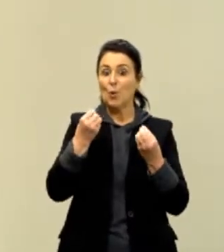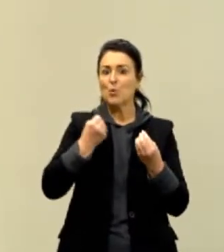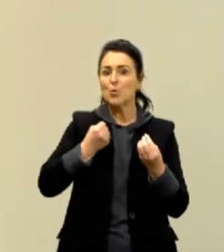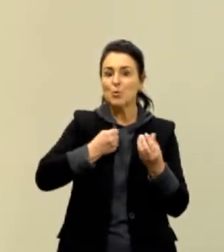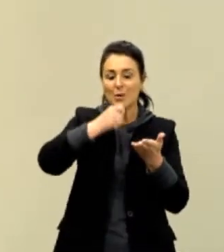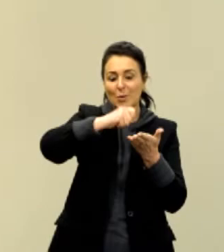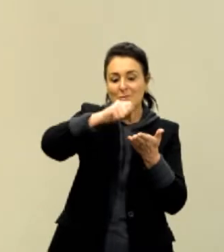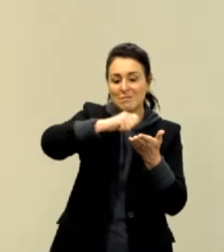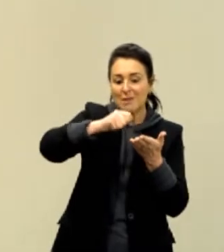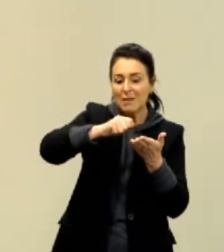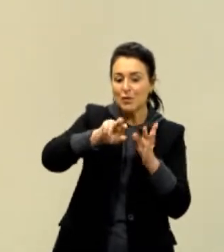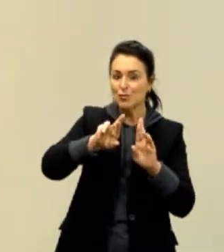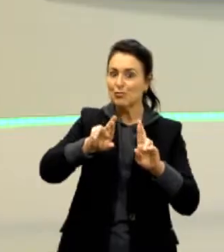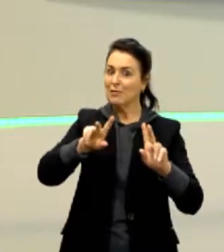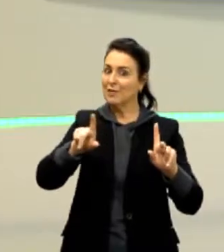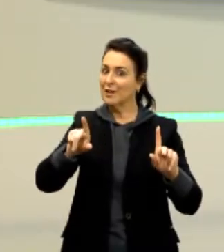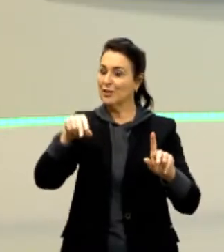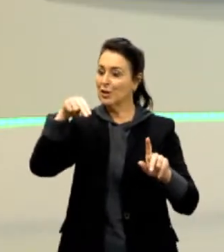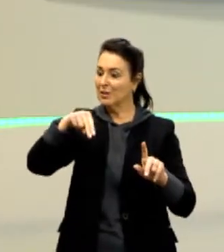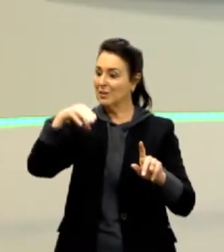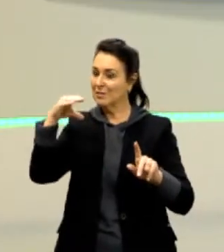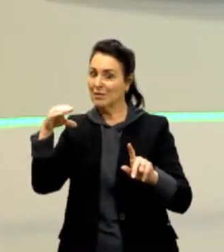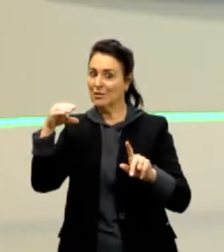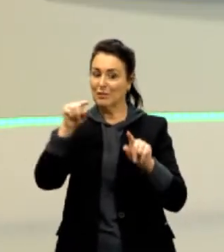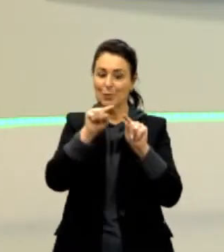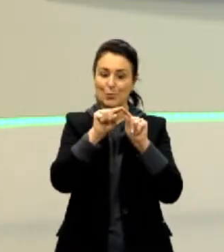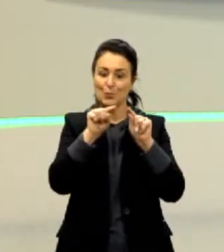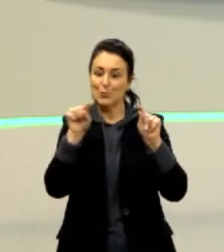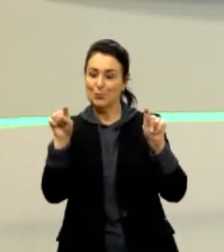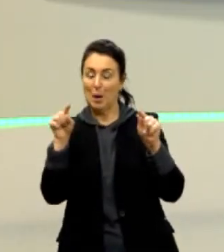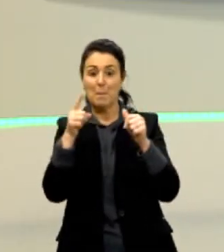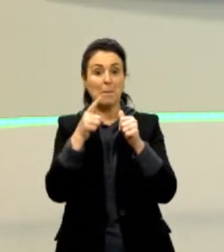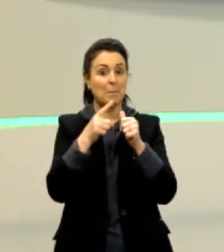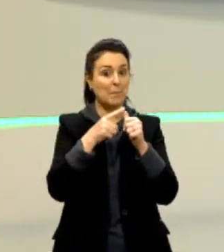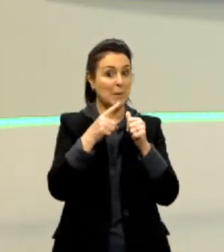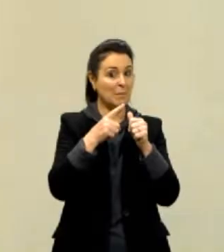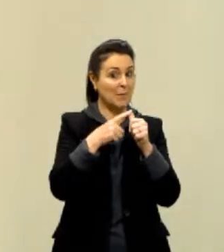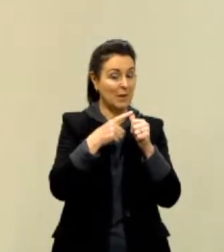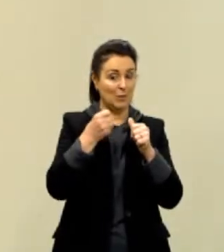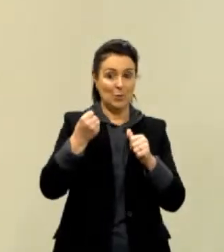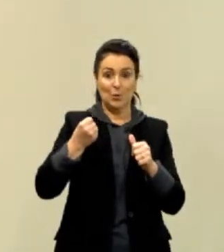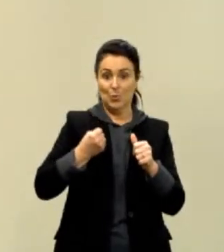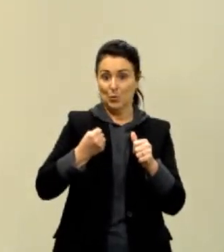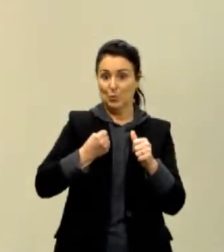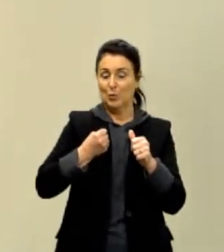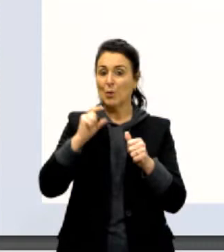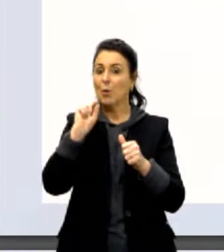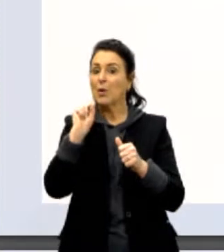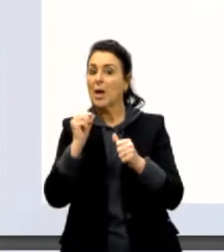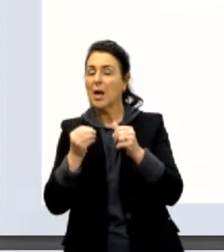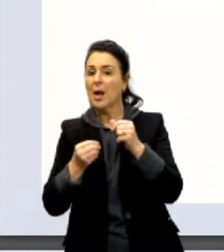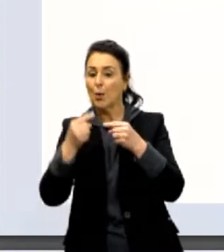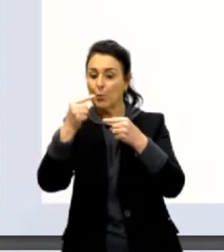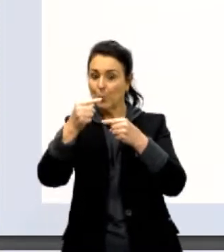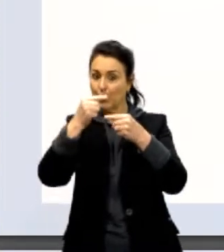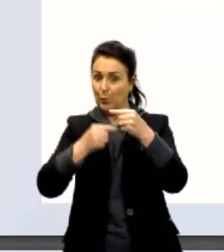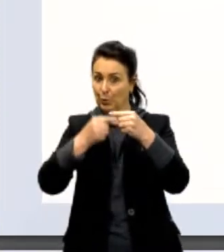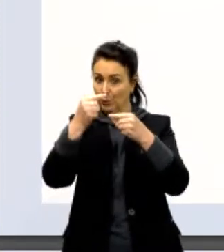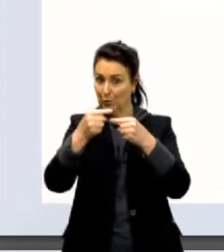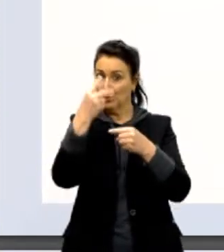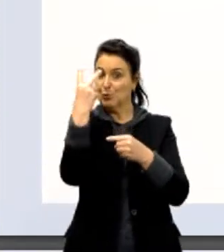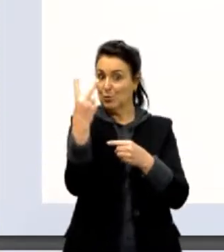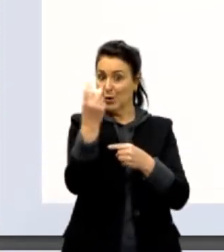caracteriza esse número? Pessoal, em primeiro lugar, um número em notação científica é um produto. Produto de dois